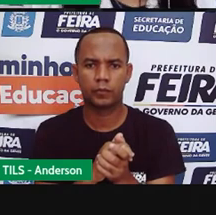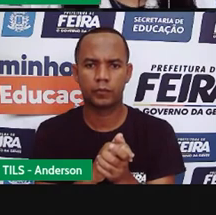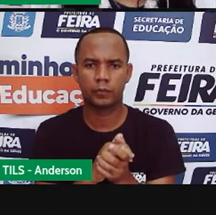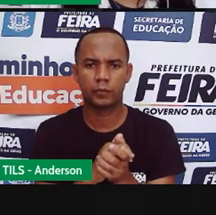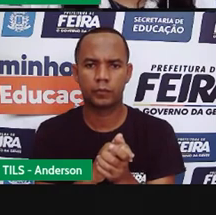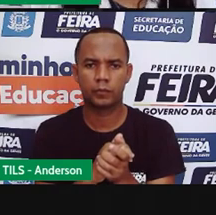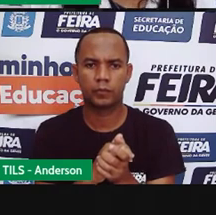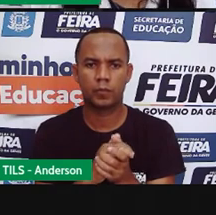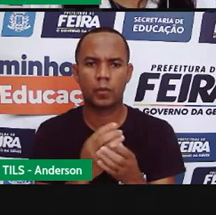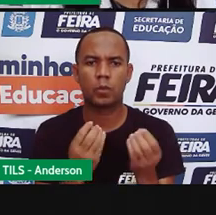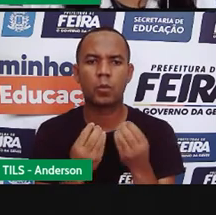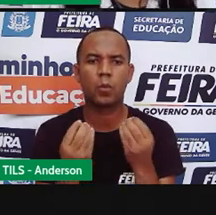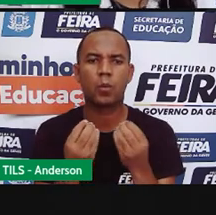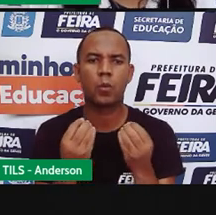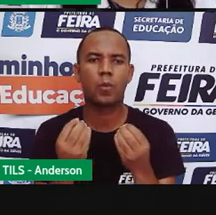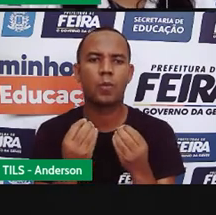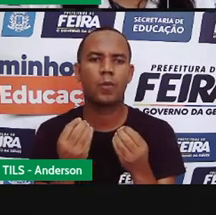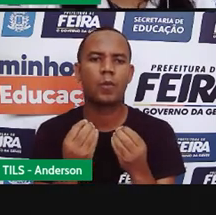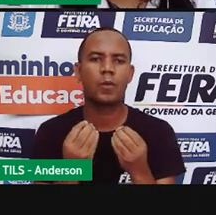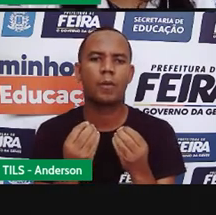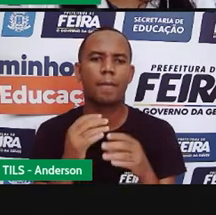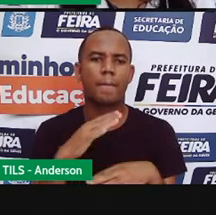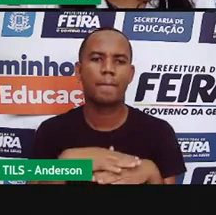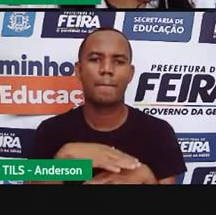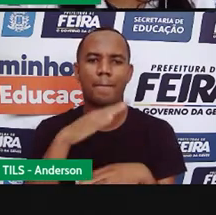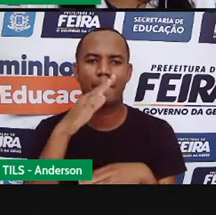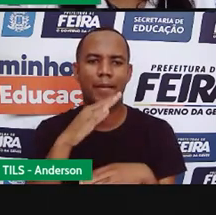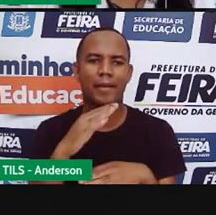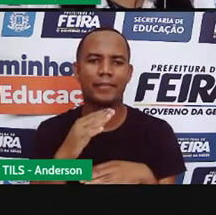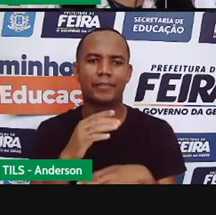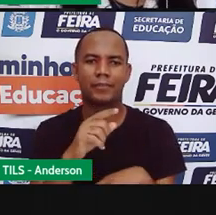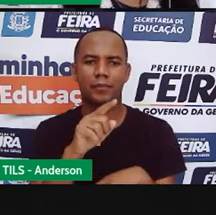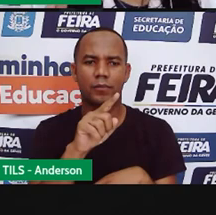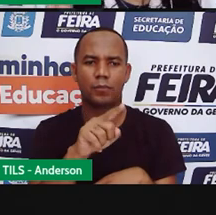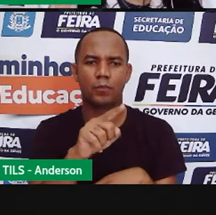a própria precisou de ligar mais palitos